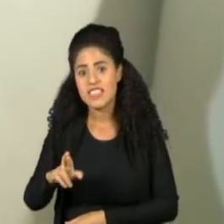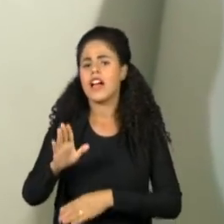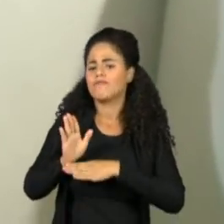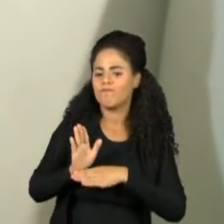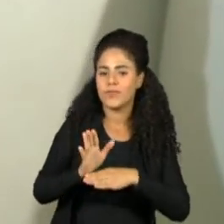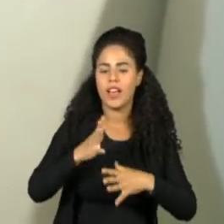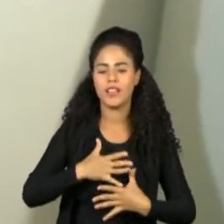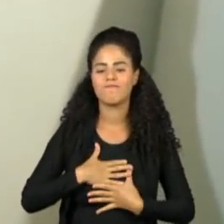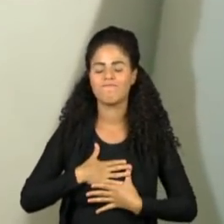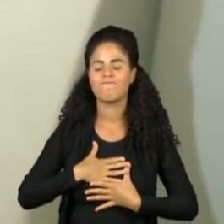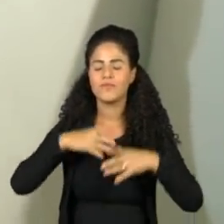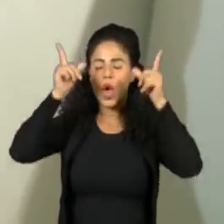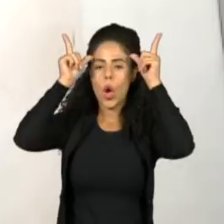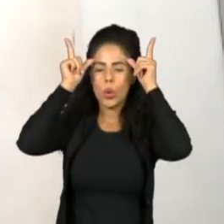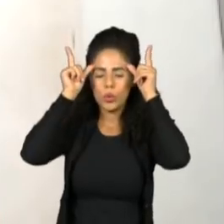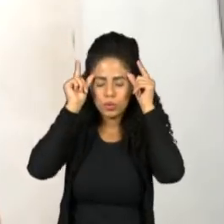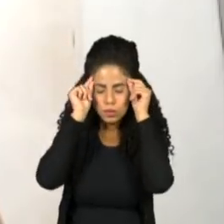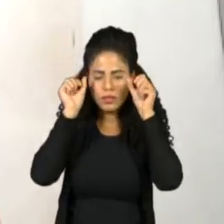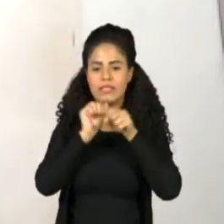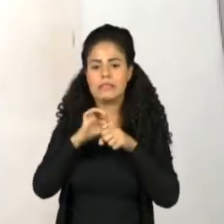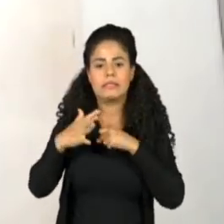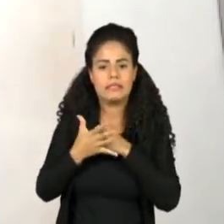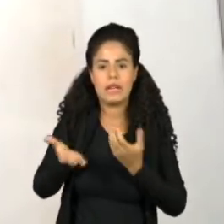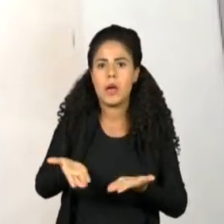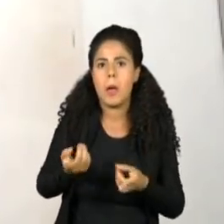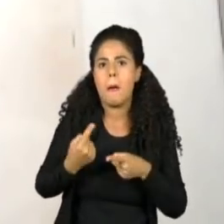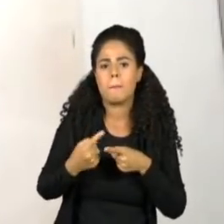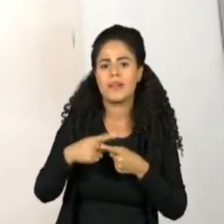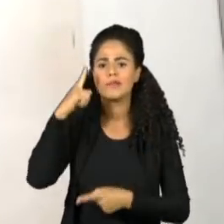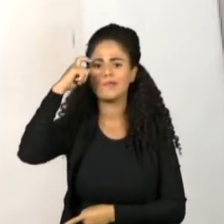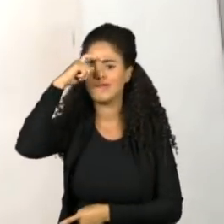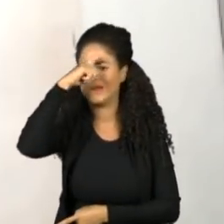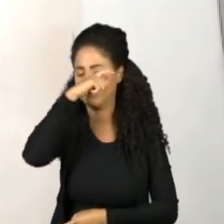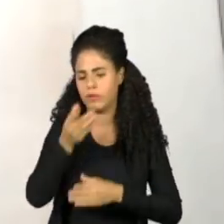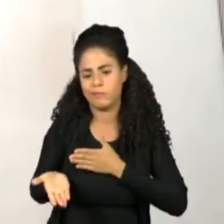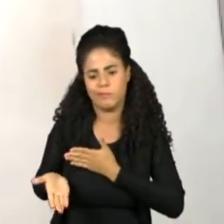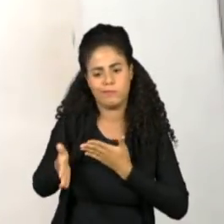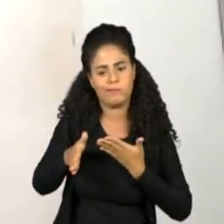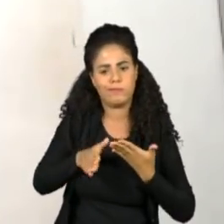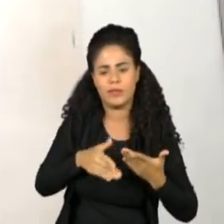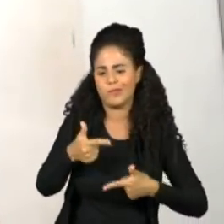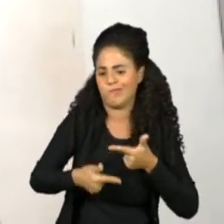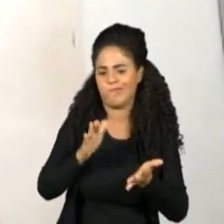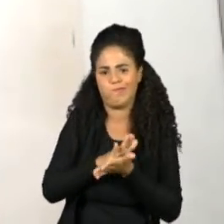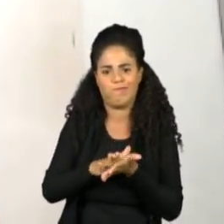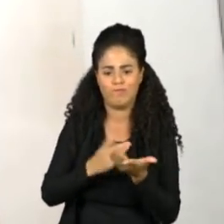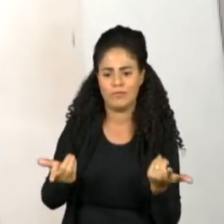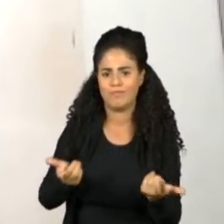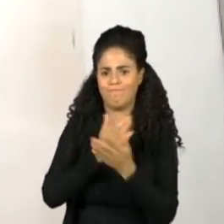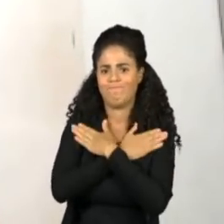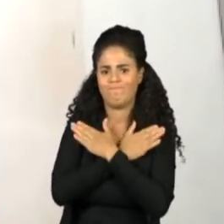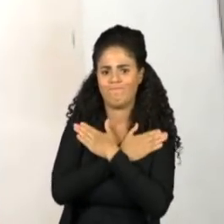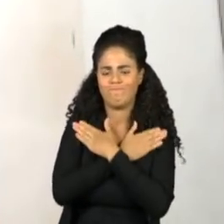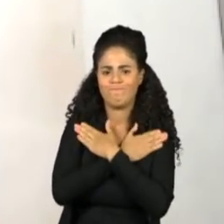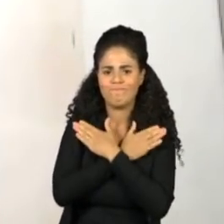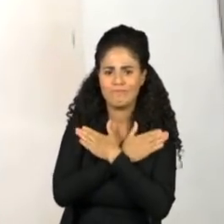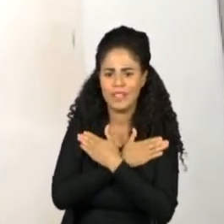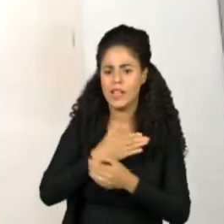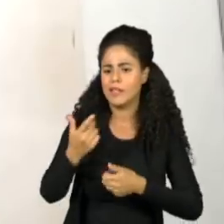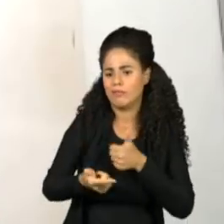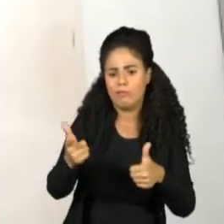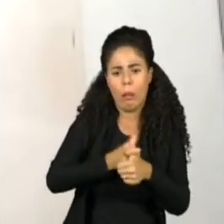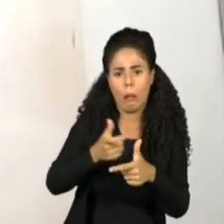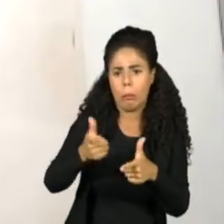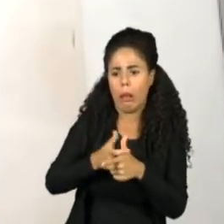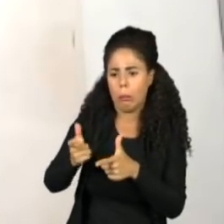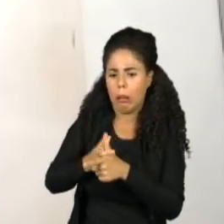respiro em plena pandemia. Estava num momento muito difícil, sem trabalhar, muitas contas vencidas.